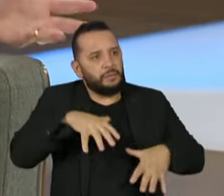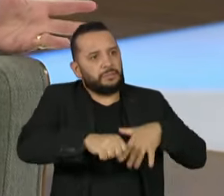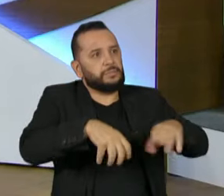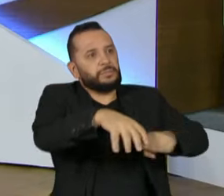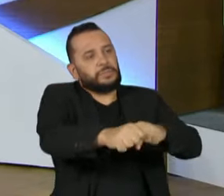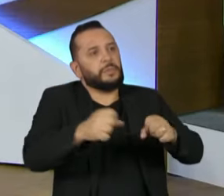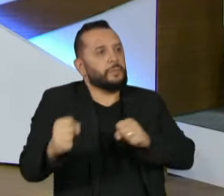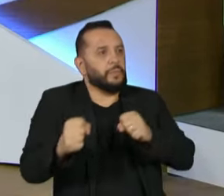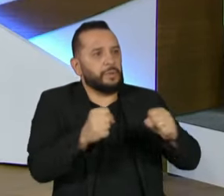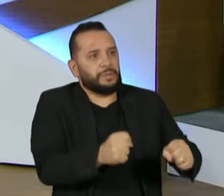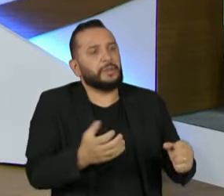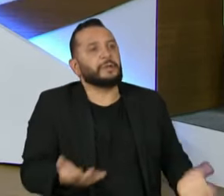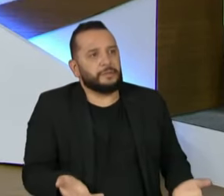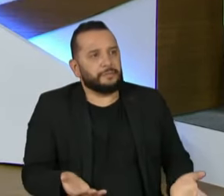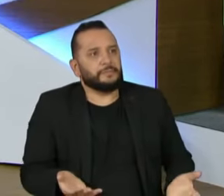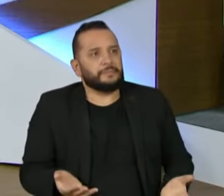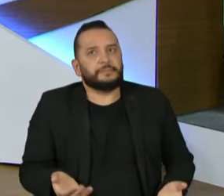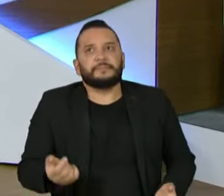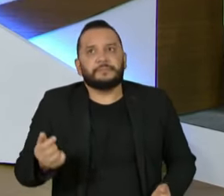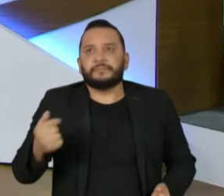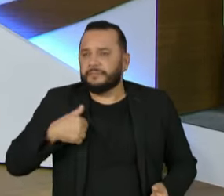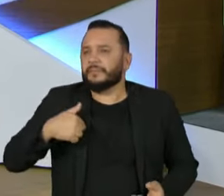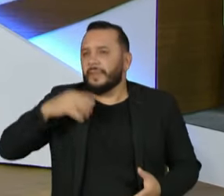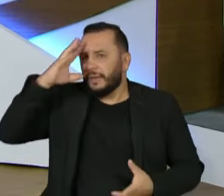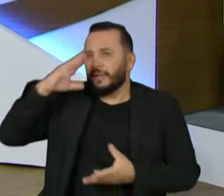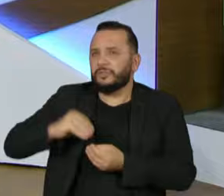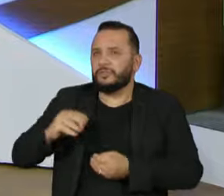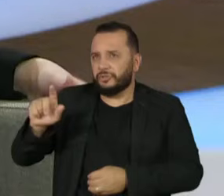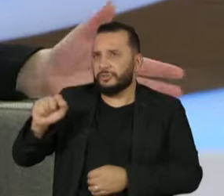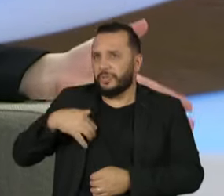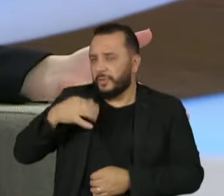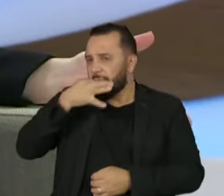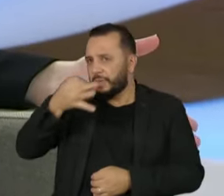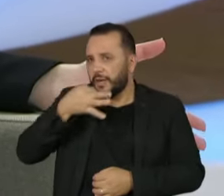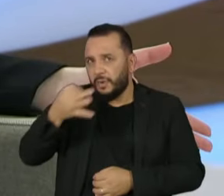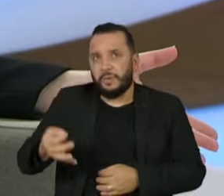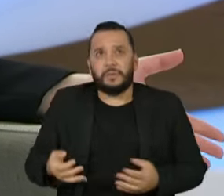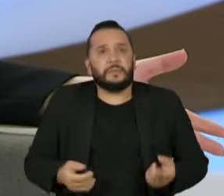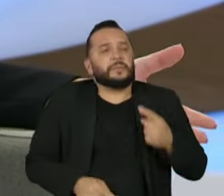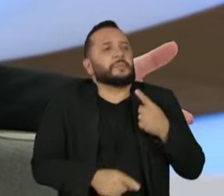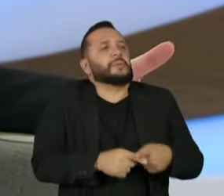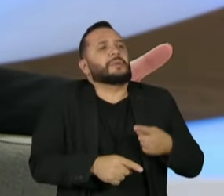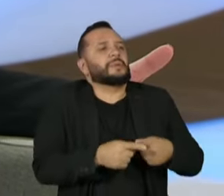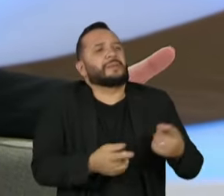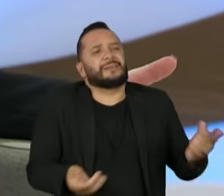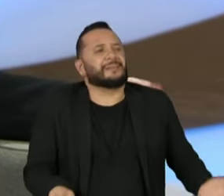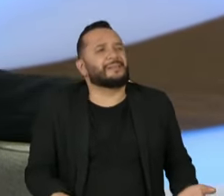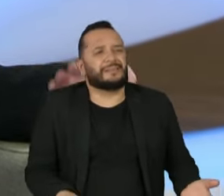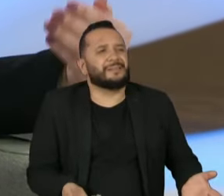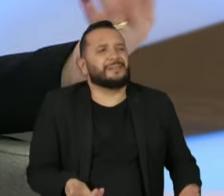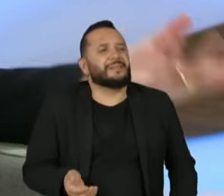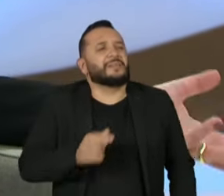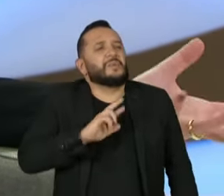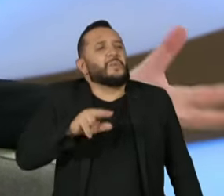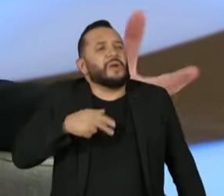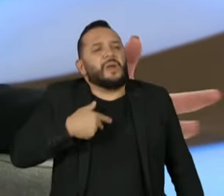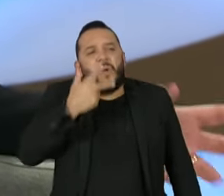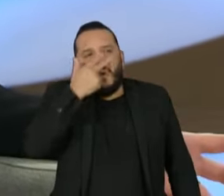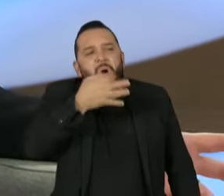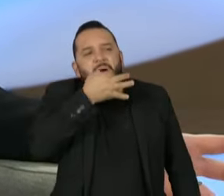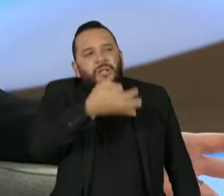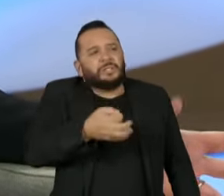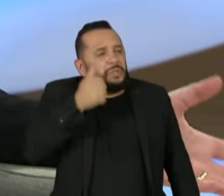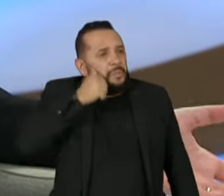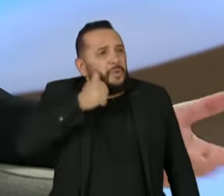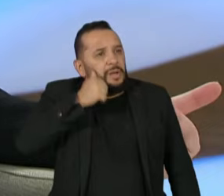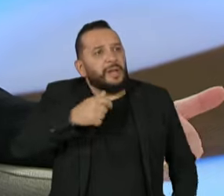tentando me referir a outra questão específica, mas eu entendi a sua discussão. Não tenho, até porque não é uma questão de achar que uma mulher tem que